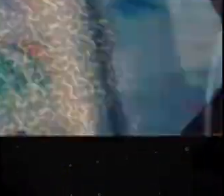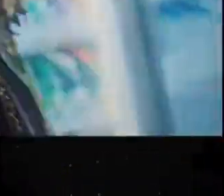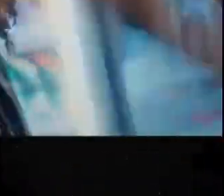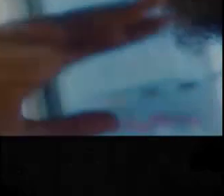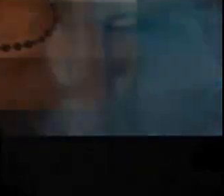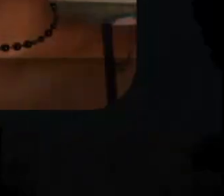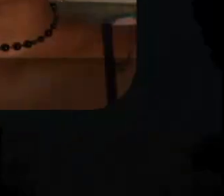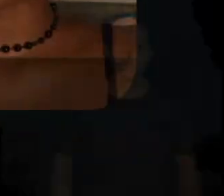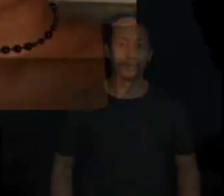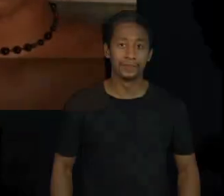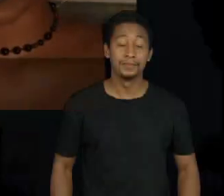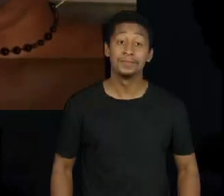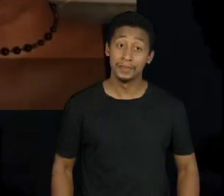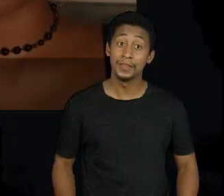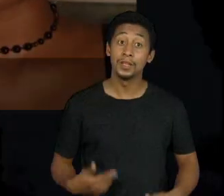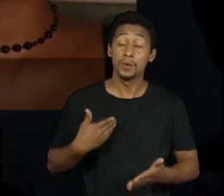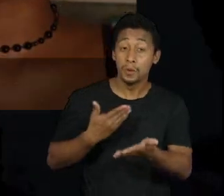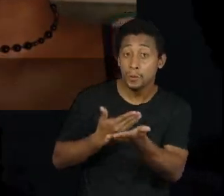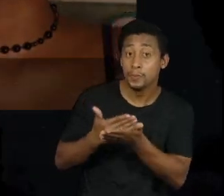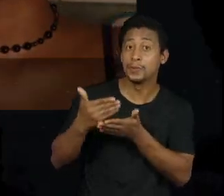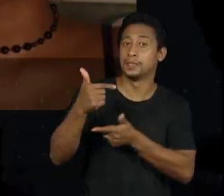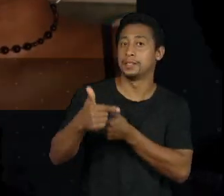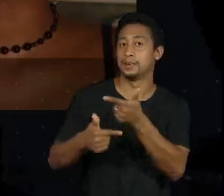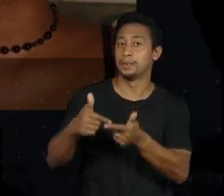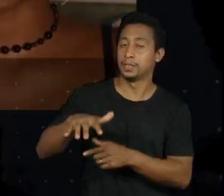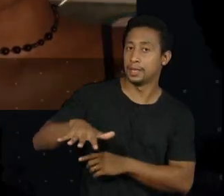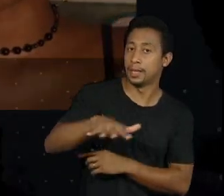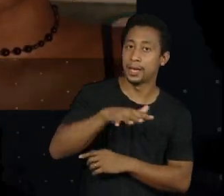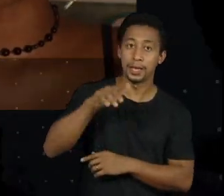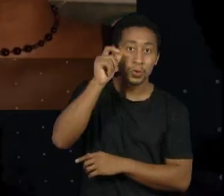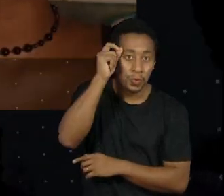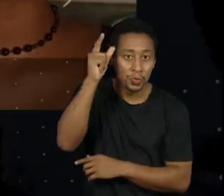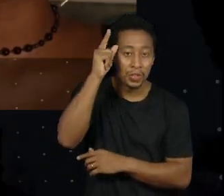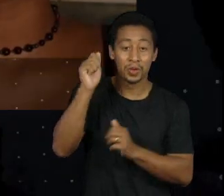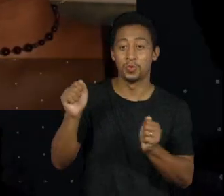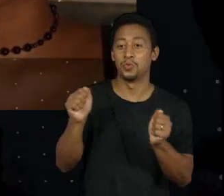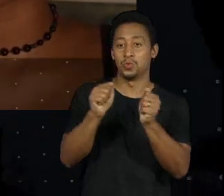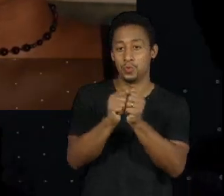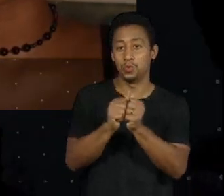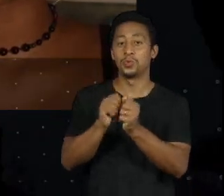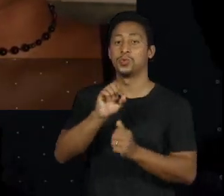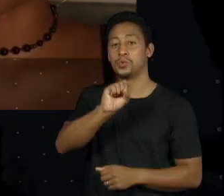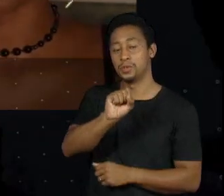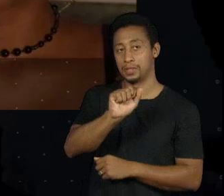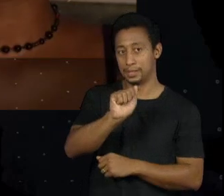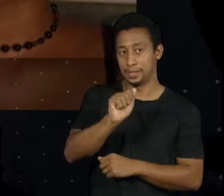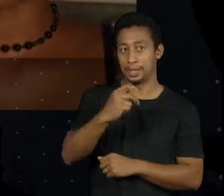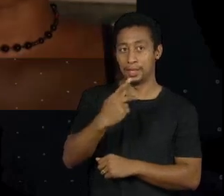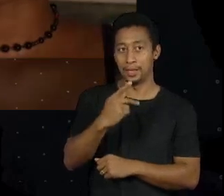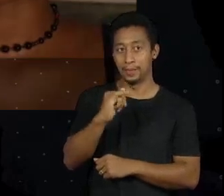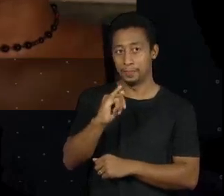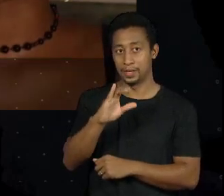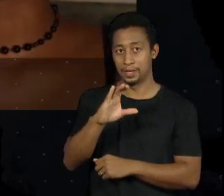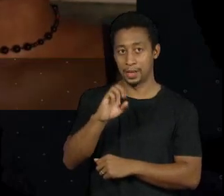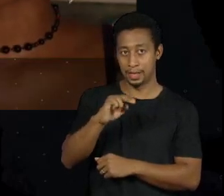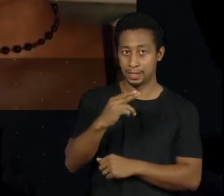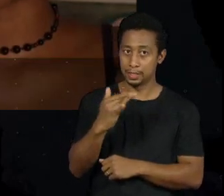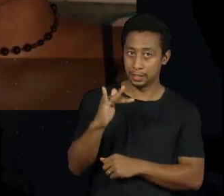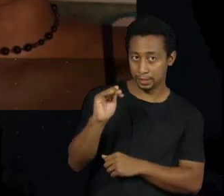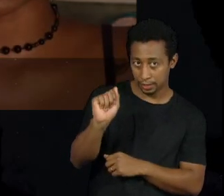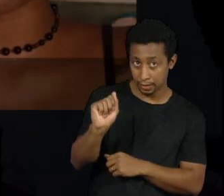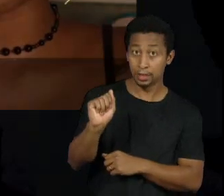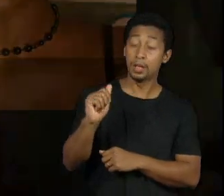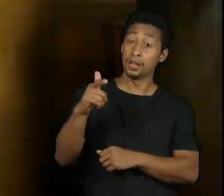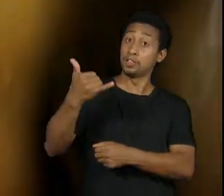Eu entrei na área cultural trabalhando com o Rincon Sapienza logo quando ele lançou o Selengoma então o Rincon Sapienza foi o meu primeiro